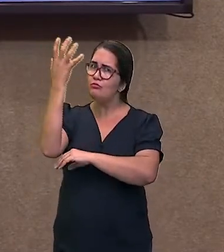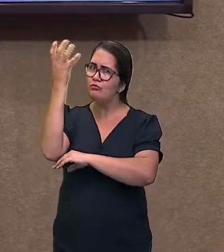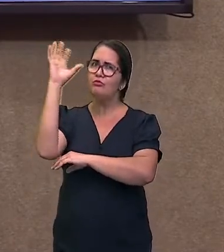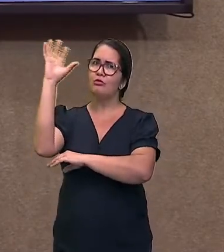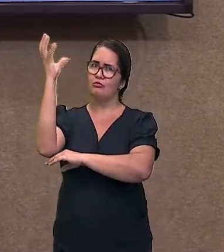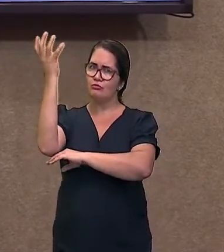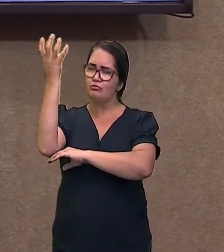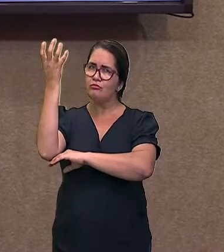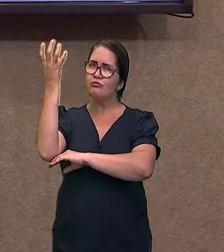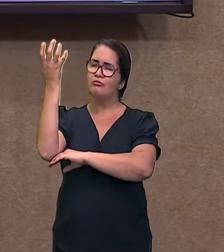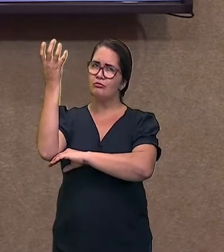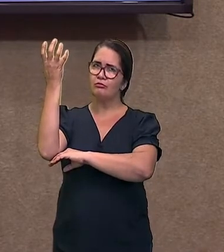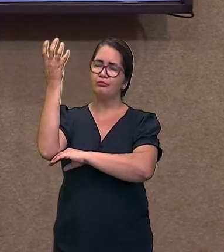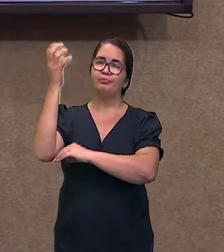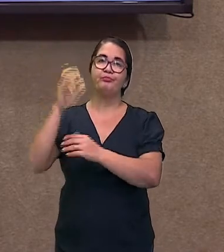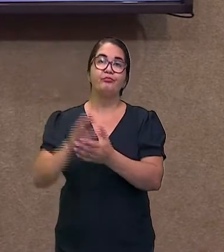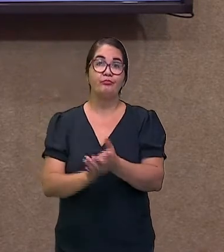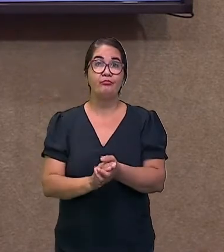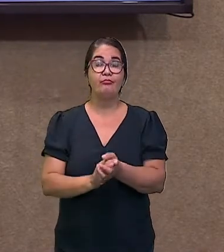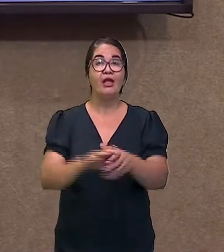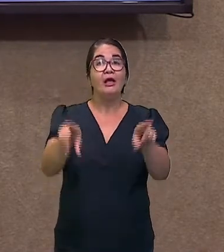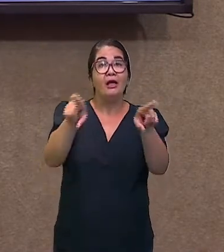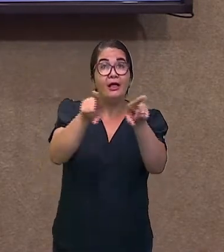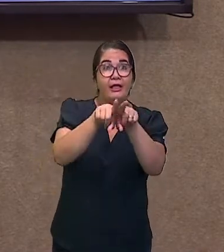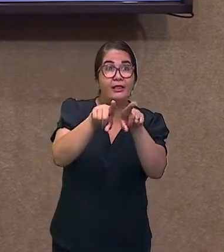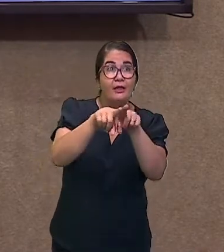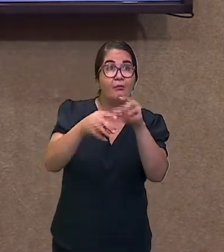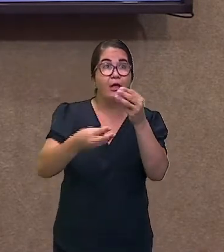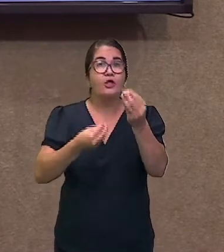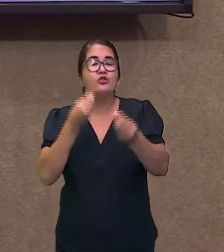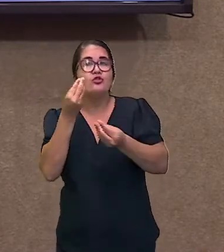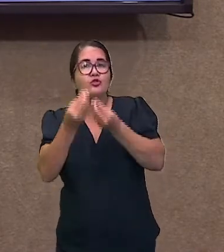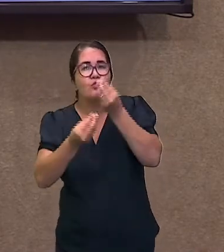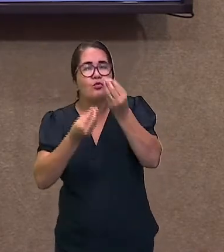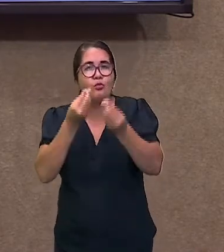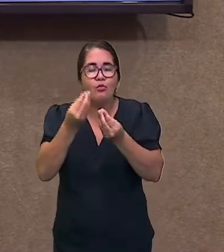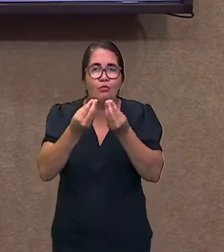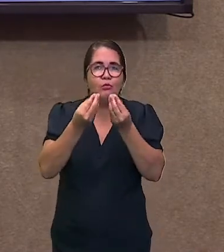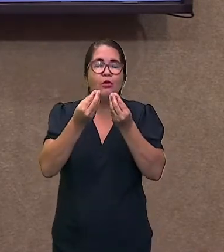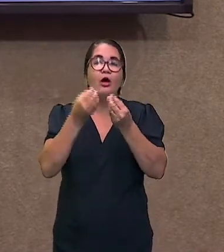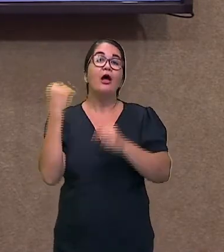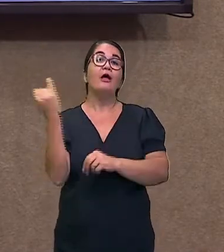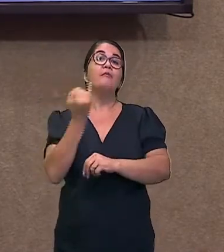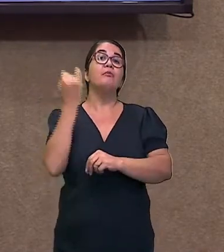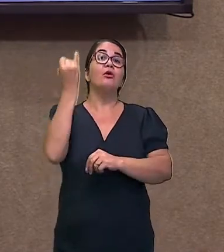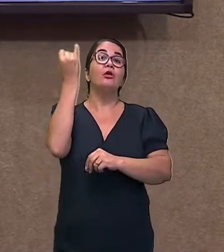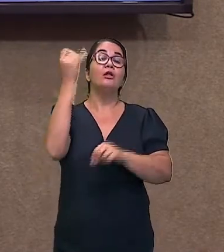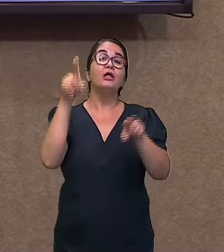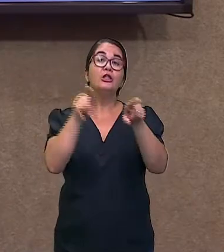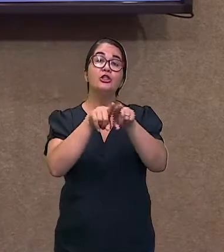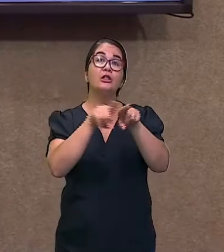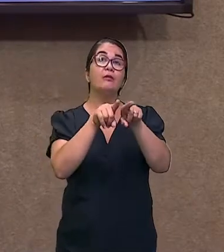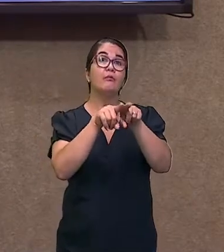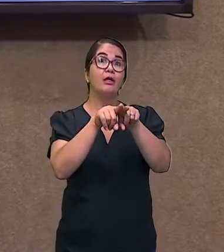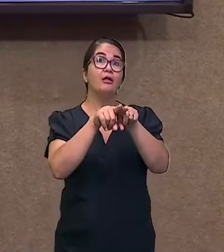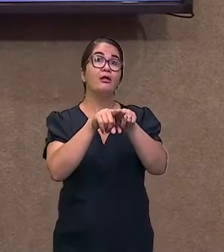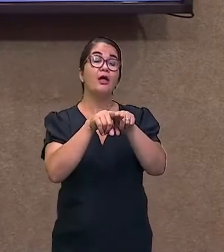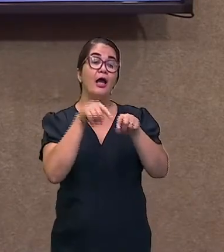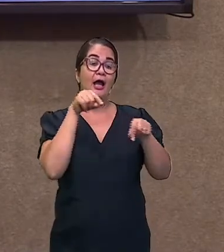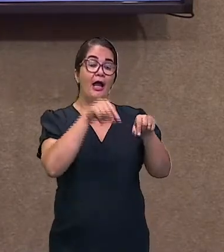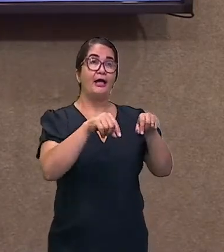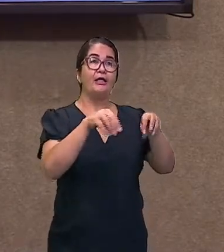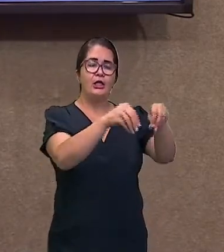abiótico é o solo. Como assim o solo, professor? Existem micro...